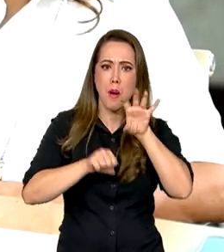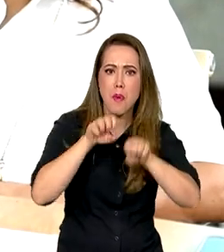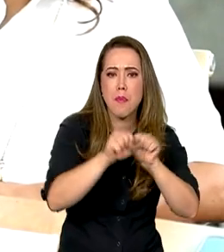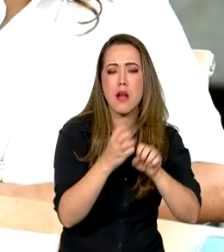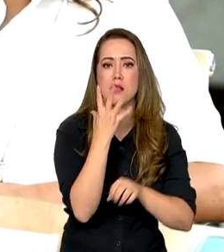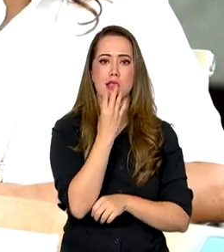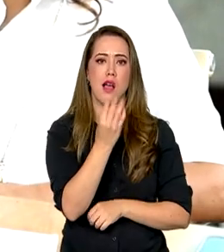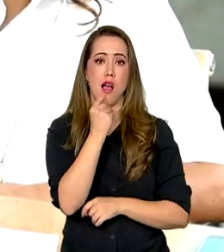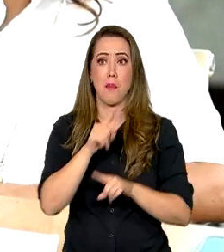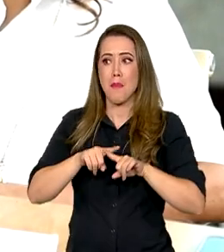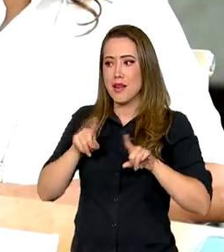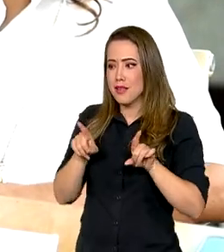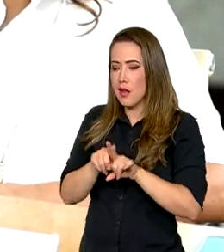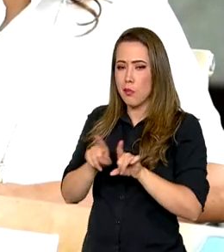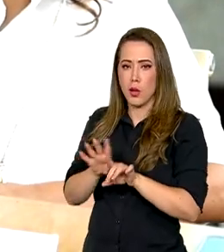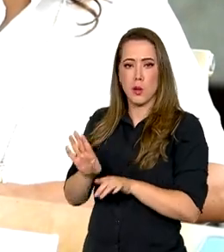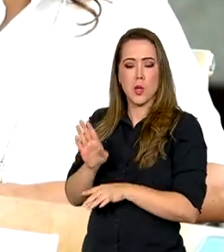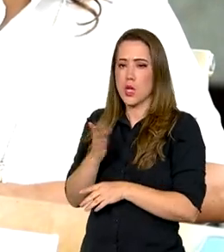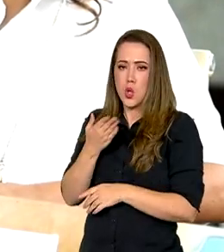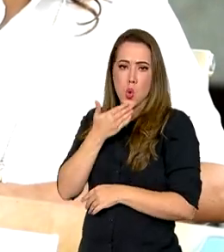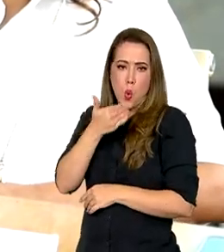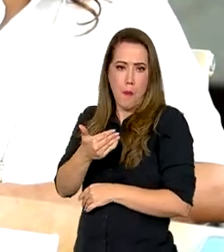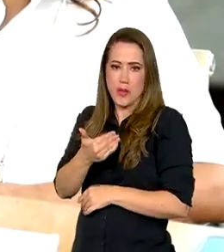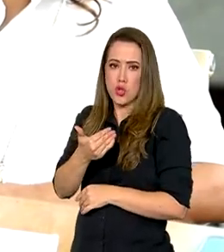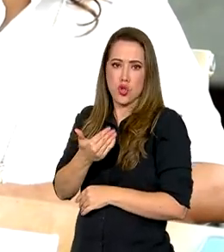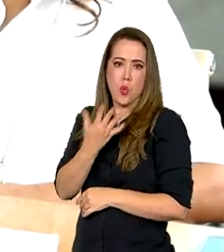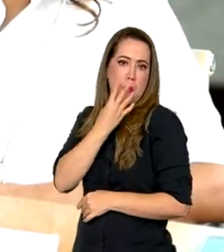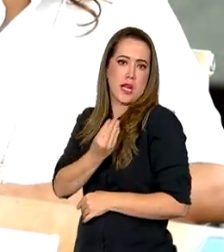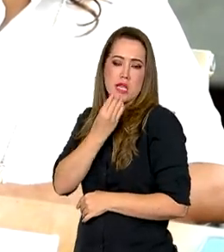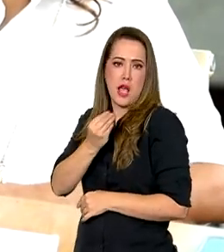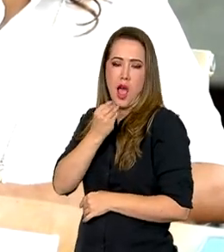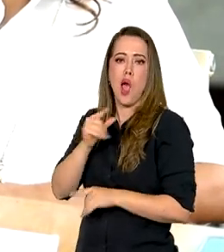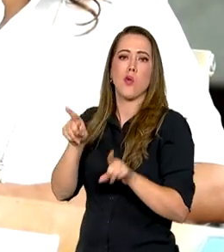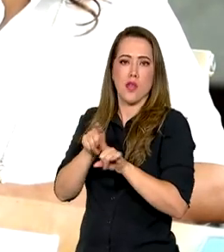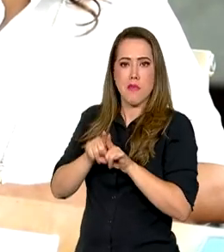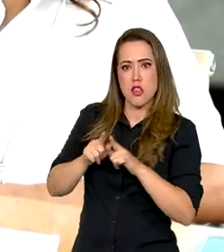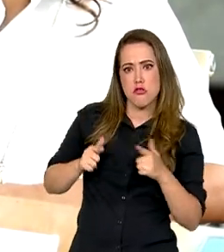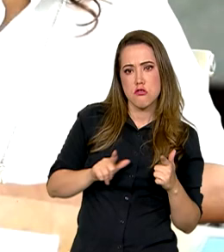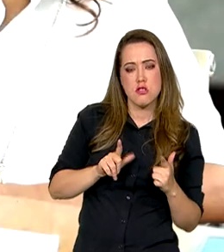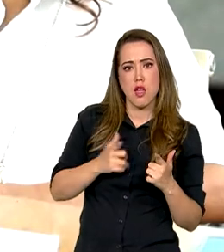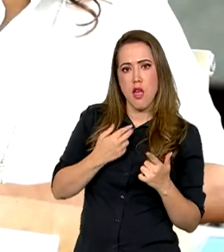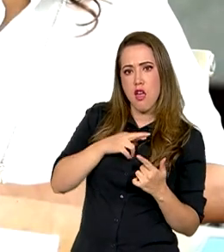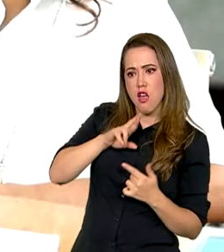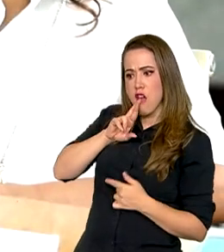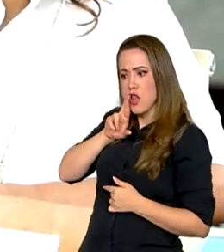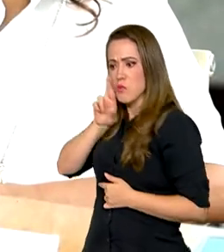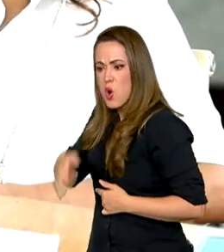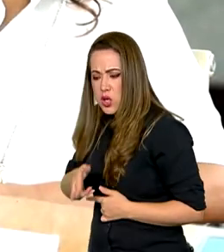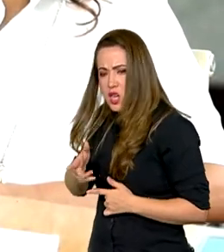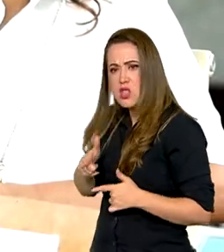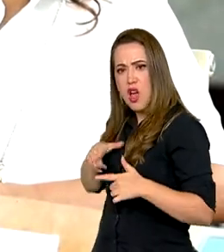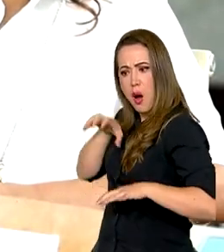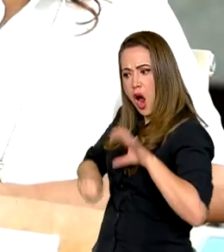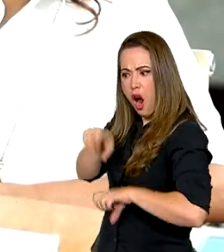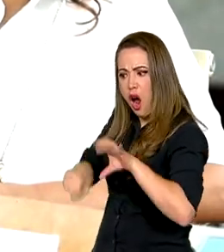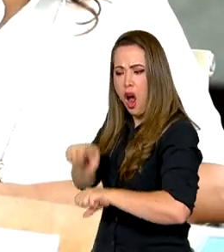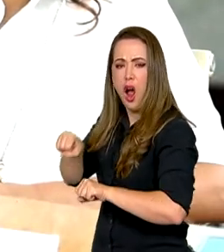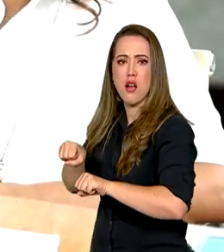mas também não pediram para que Israel reagisse de forma insana e matasse eles,